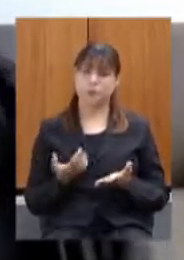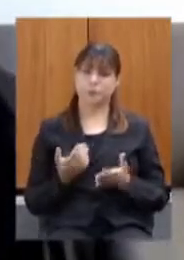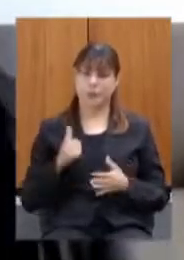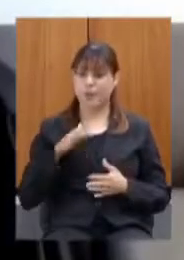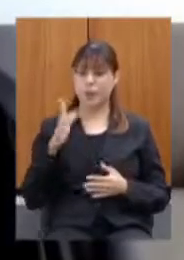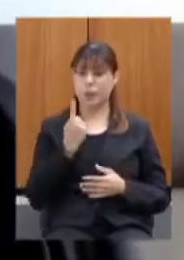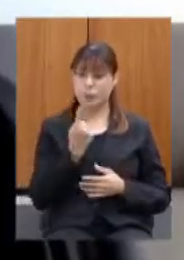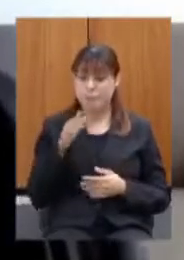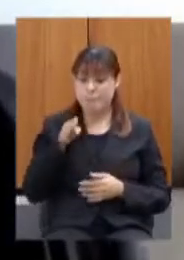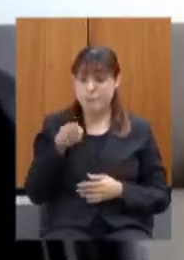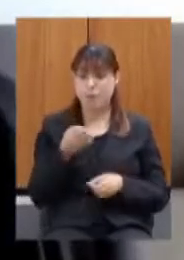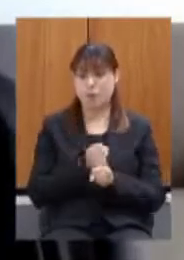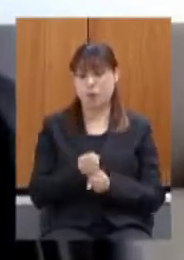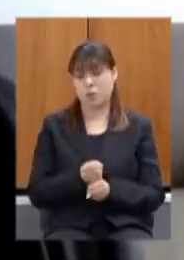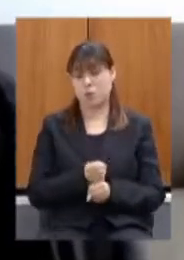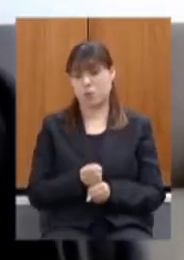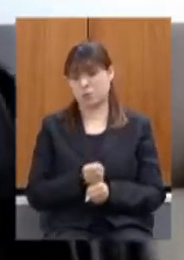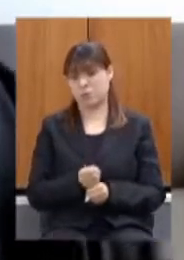bilhão por ano